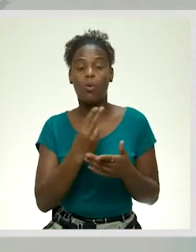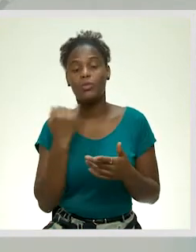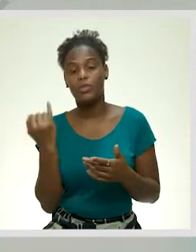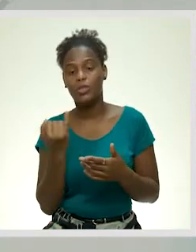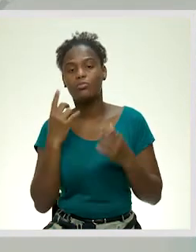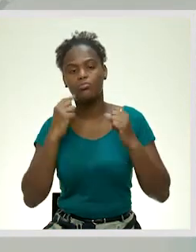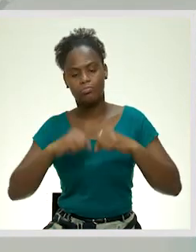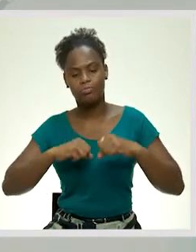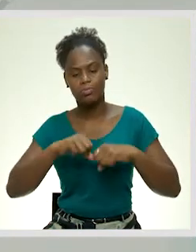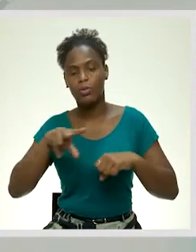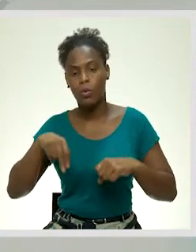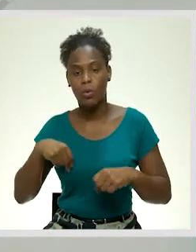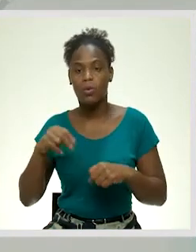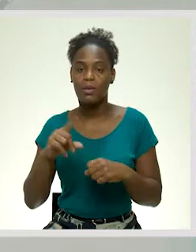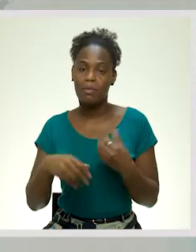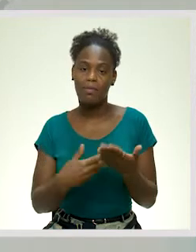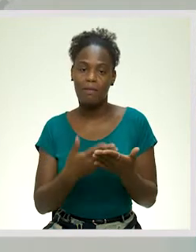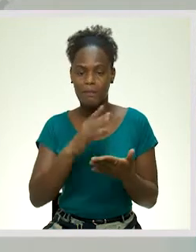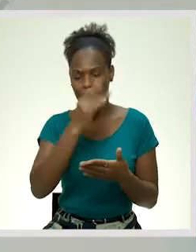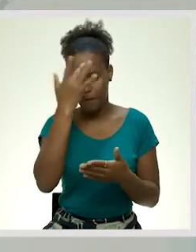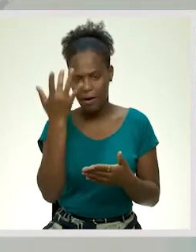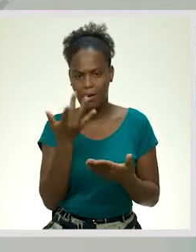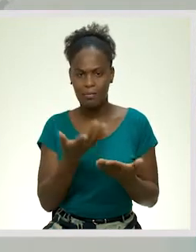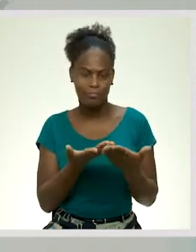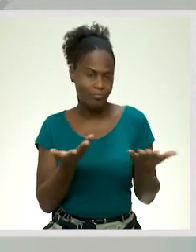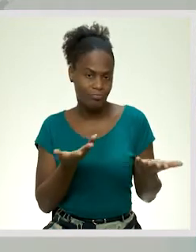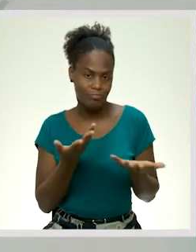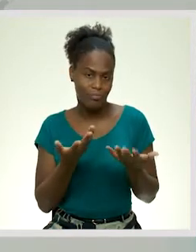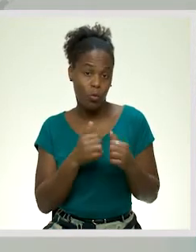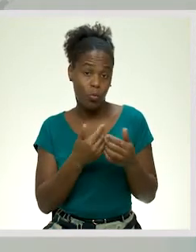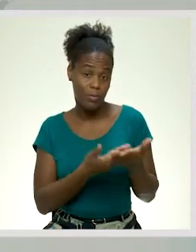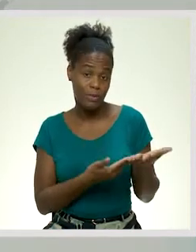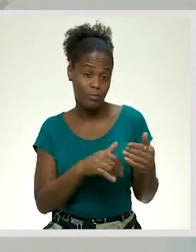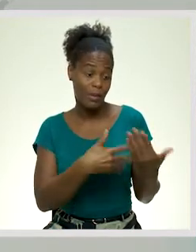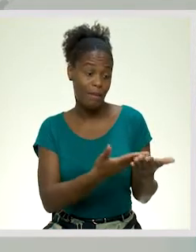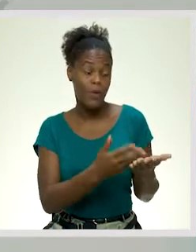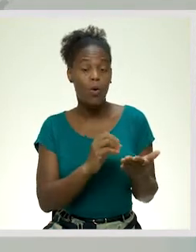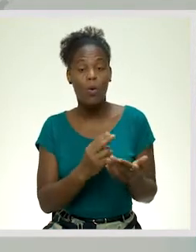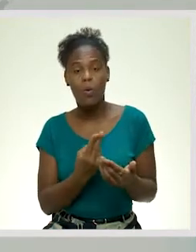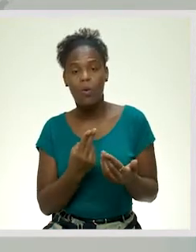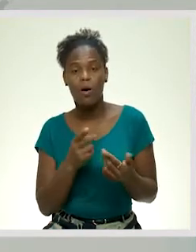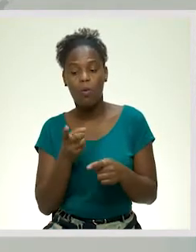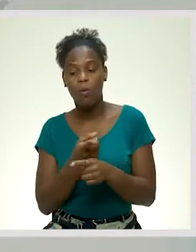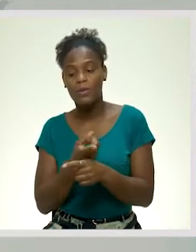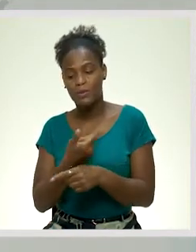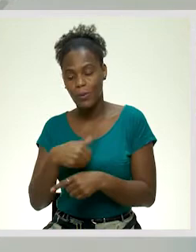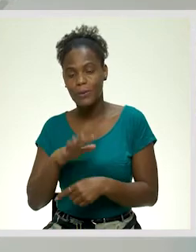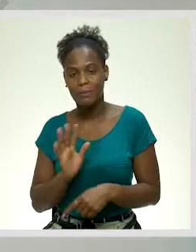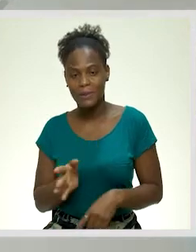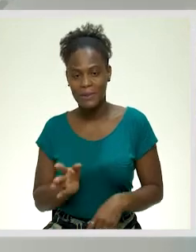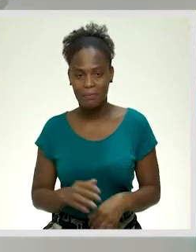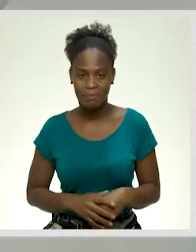instituição concorde connosco e nos facilite, digamos assim, os documentos ou aquilo que nós precisamos.